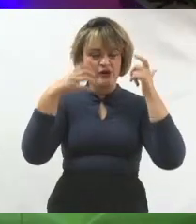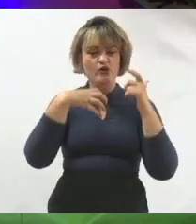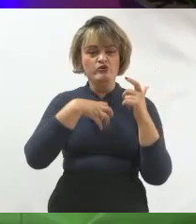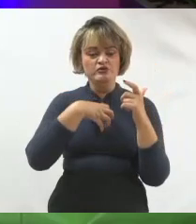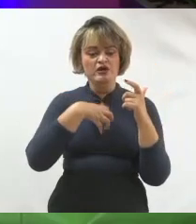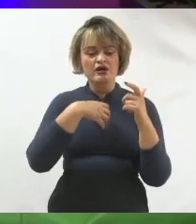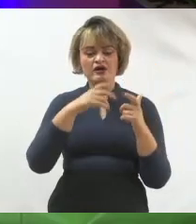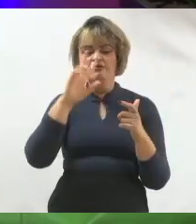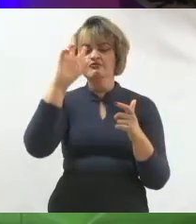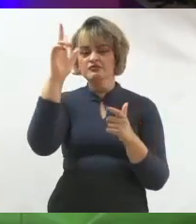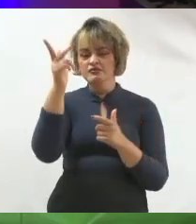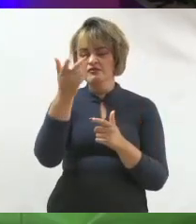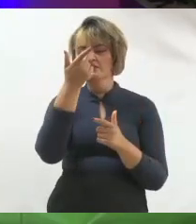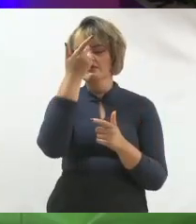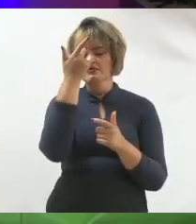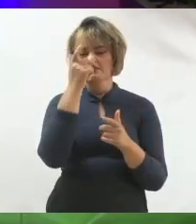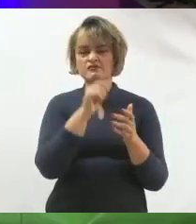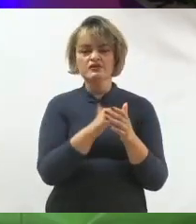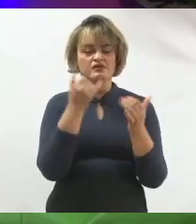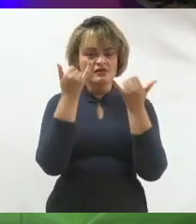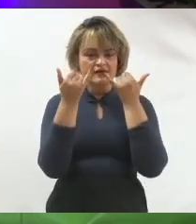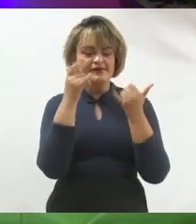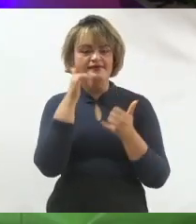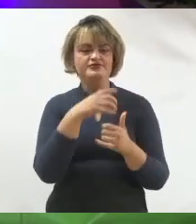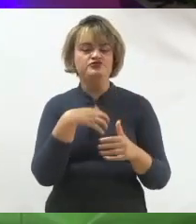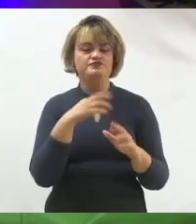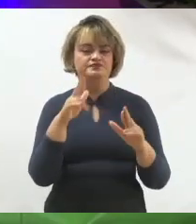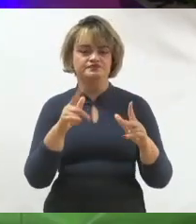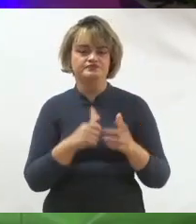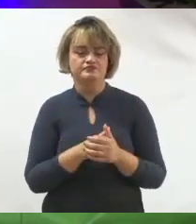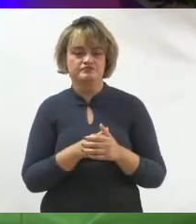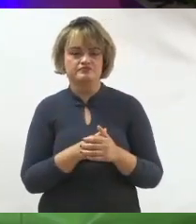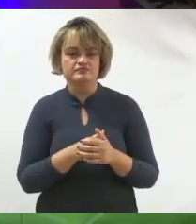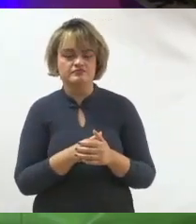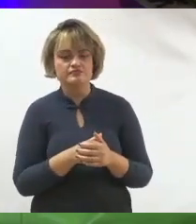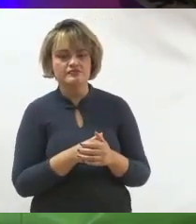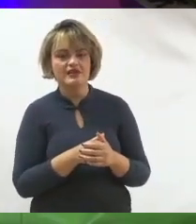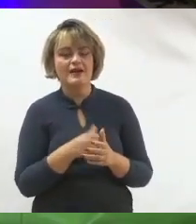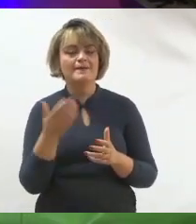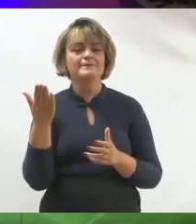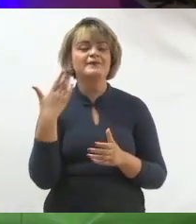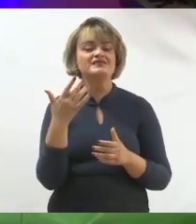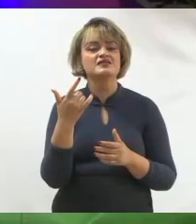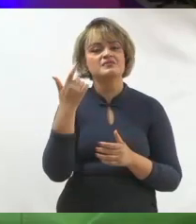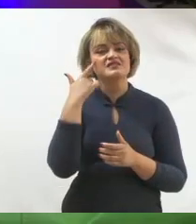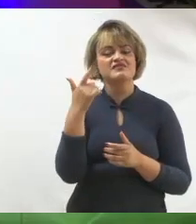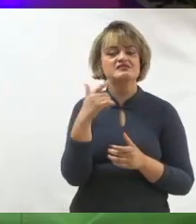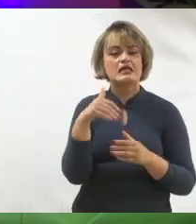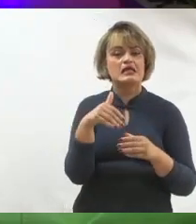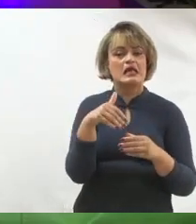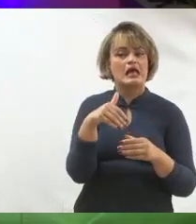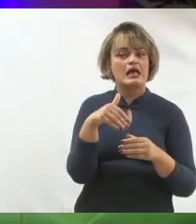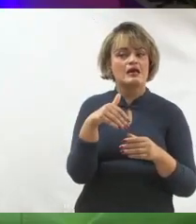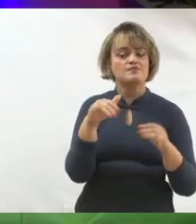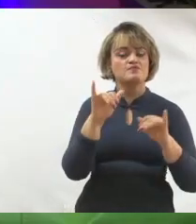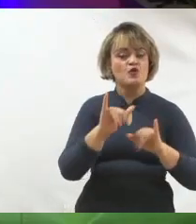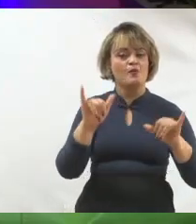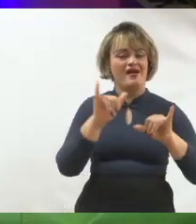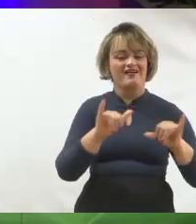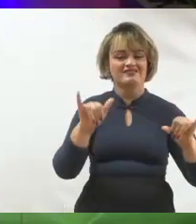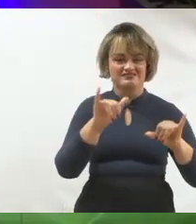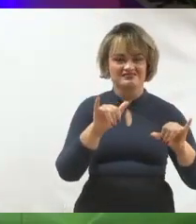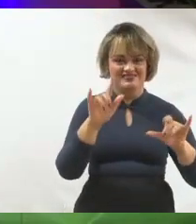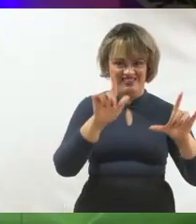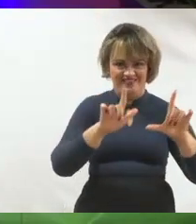elas recebem conteúdo de alguém. Então, acabou aquele tempo, por exemplo, em que propaganda eleitoral da TV era